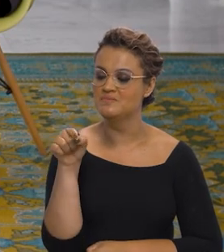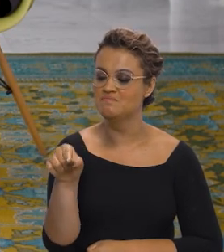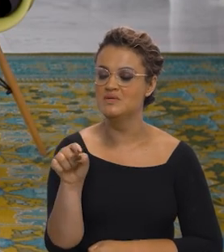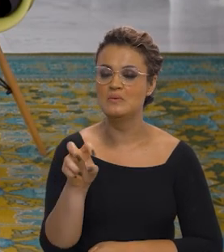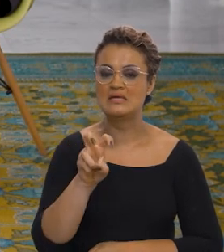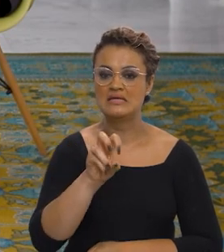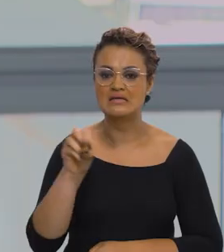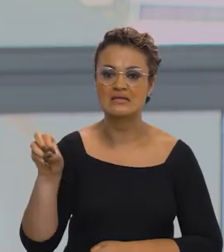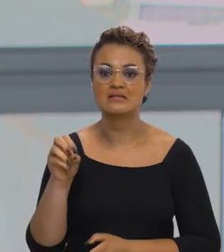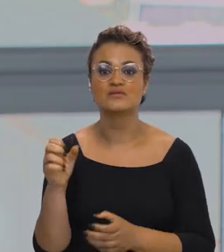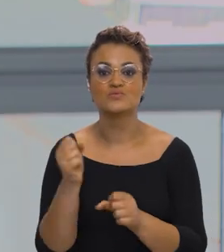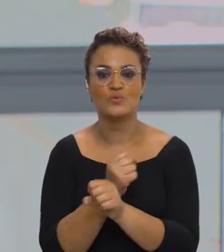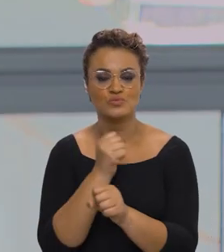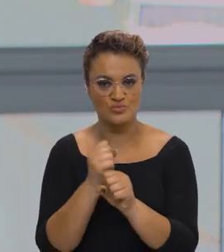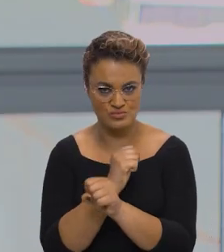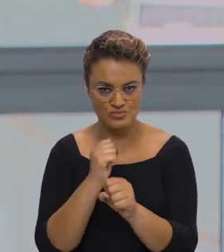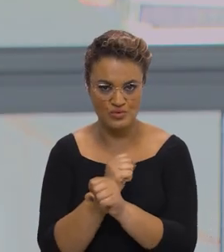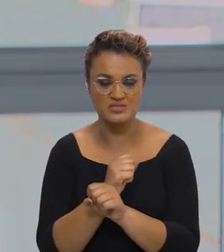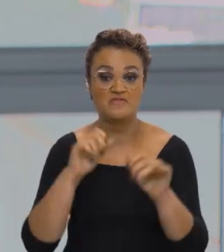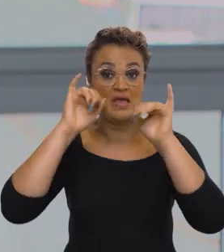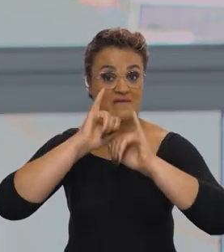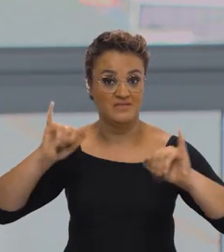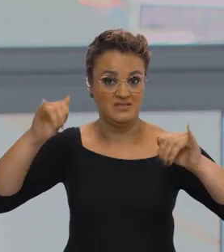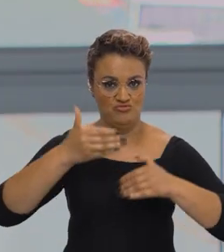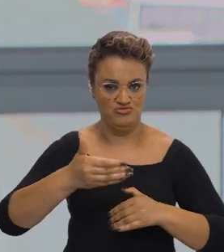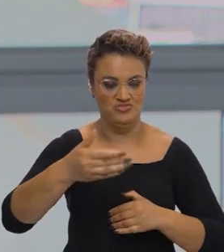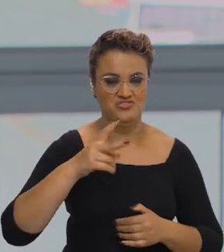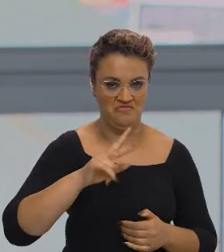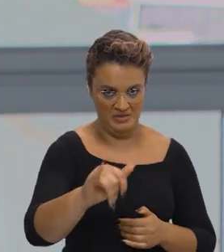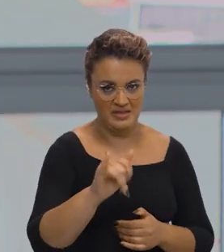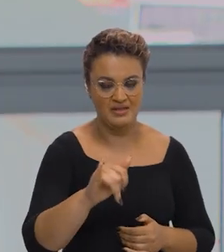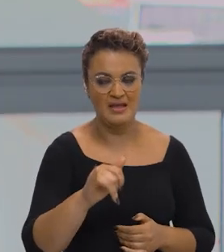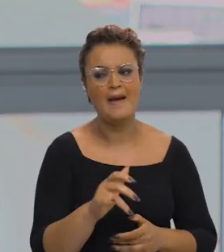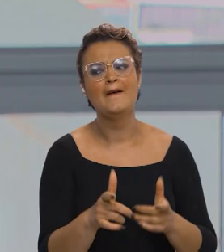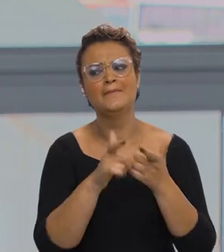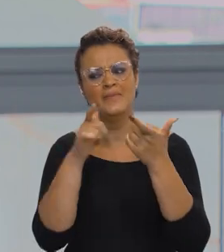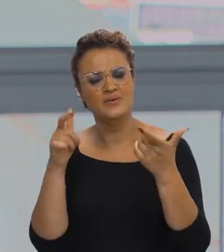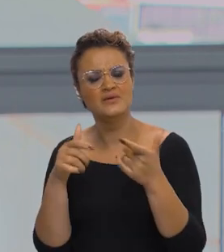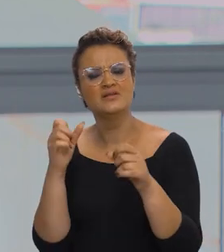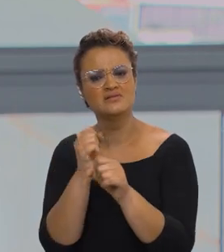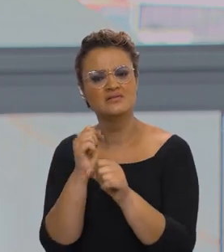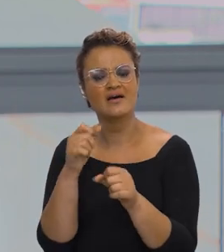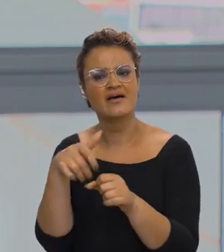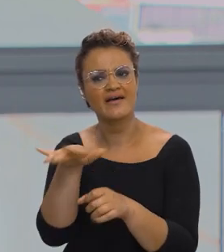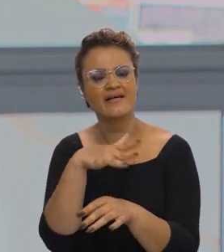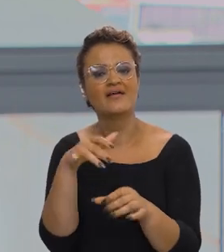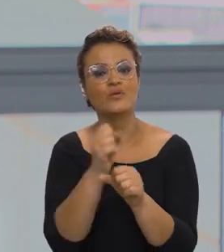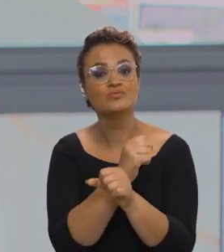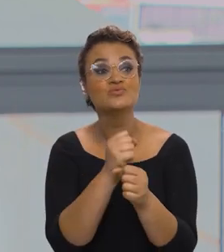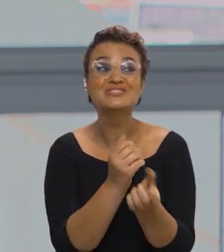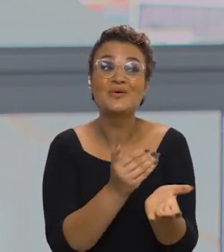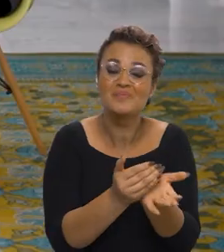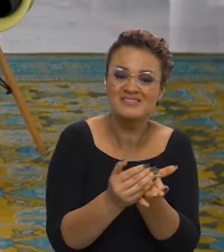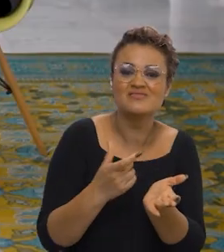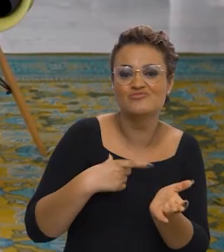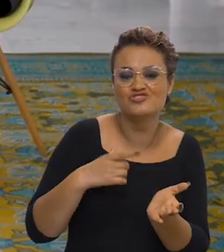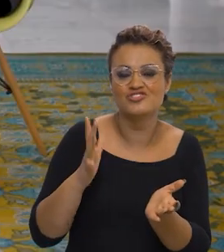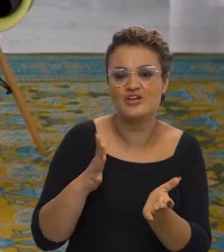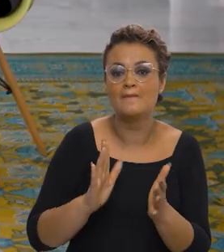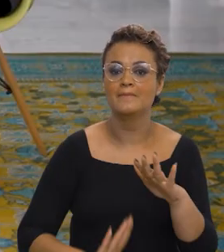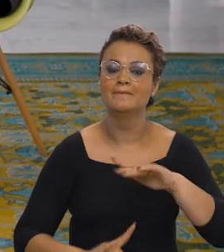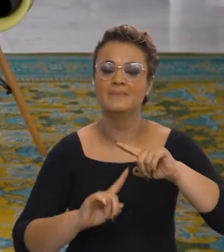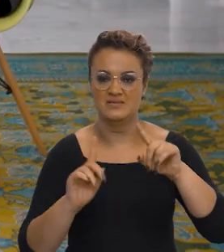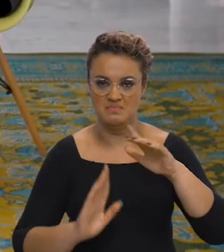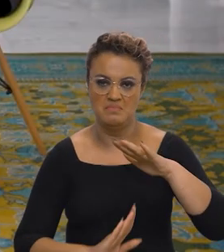obras iniciais que já foram anunciadas, a maior parte delas eram obras já iniciadas, que